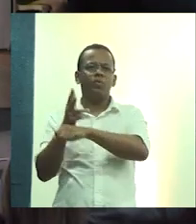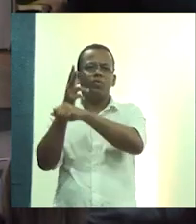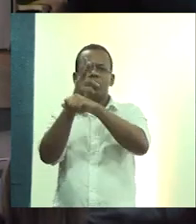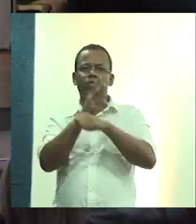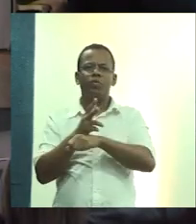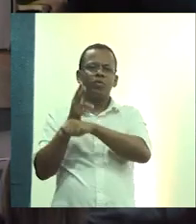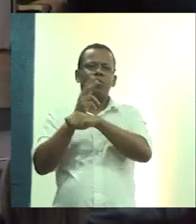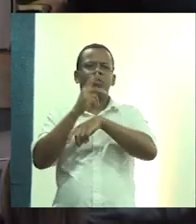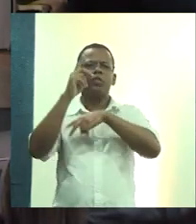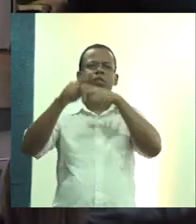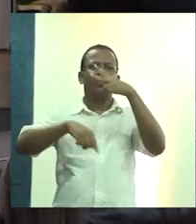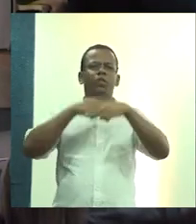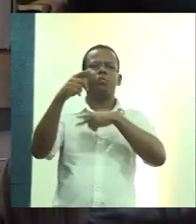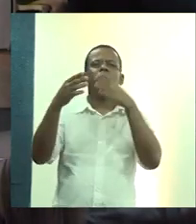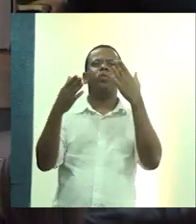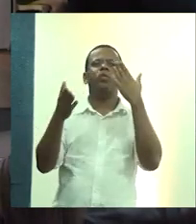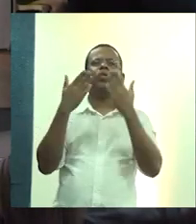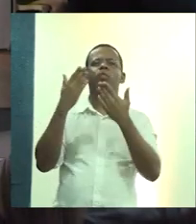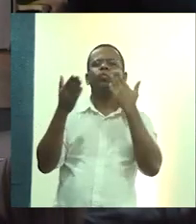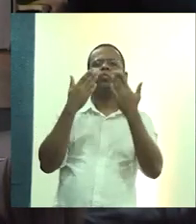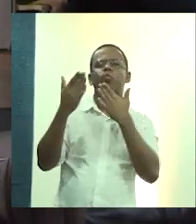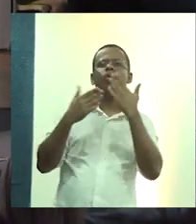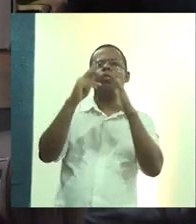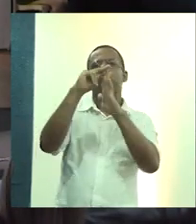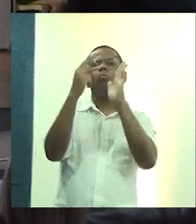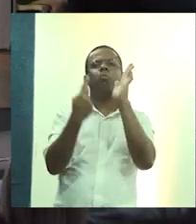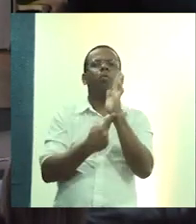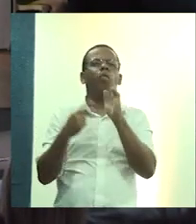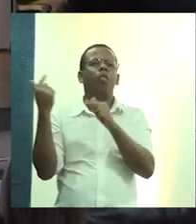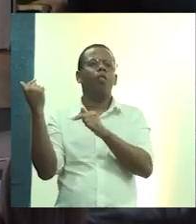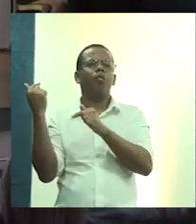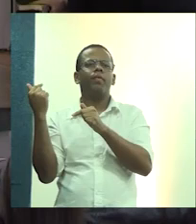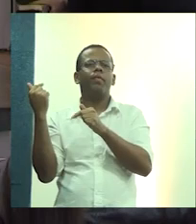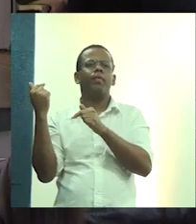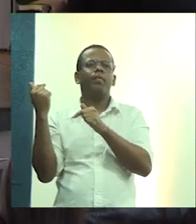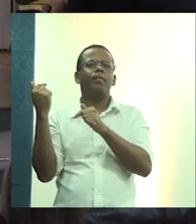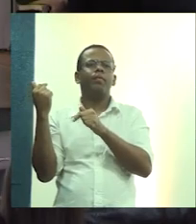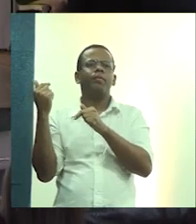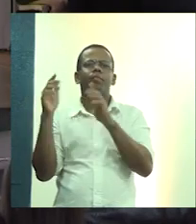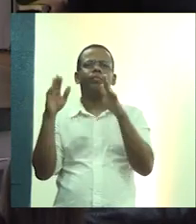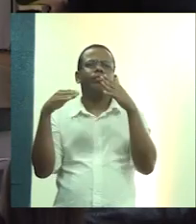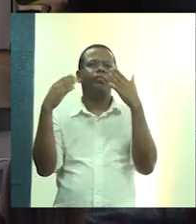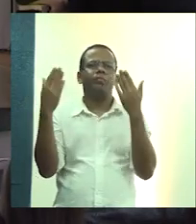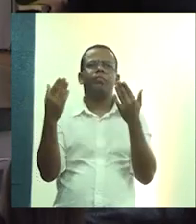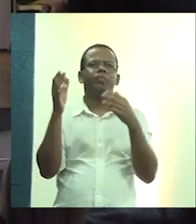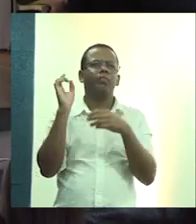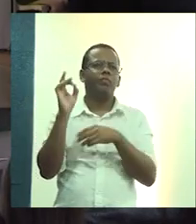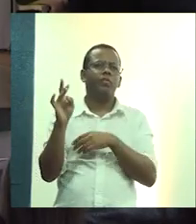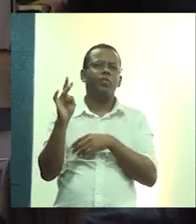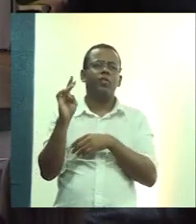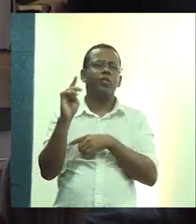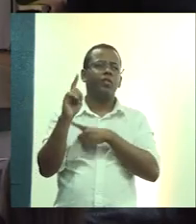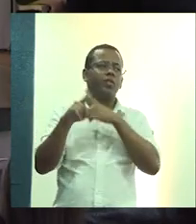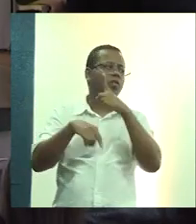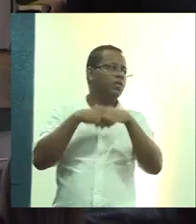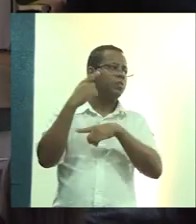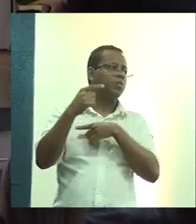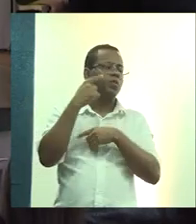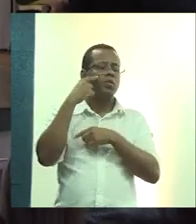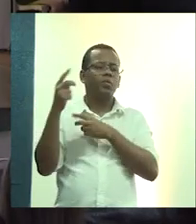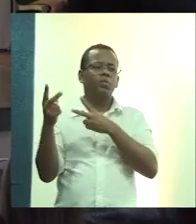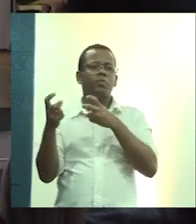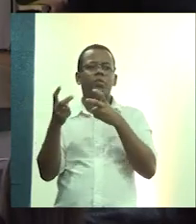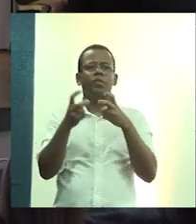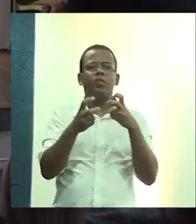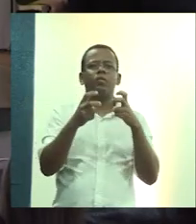a discussão dos projetos, daquilo que a gente, enfim. E aí, quando a gente vai nas localidades,